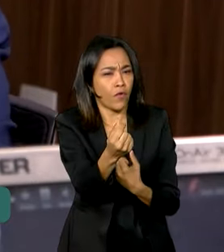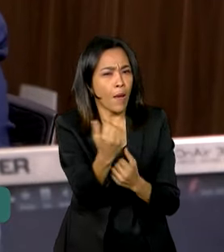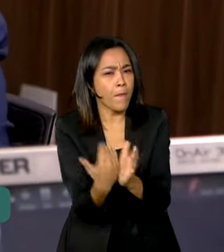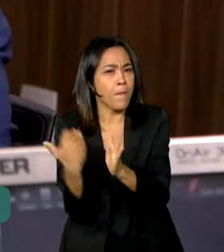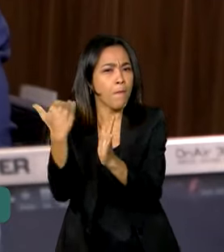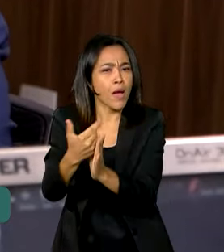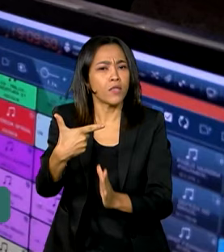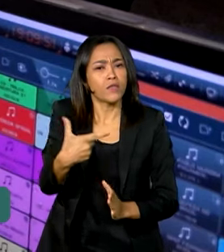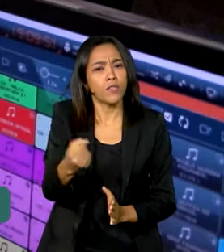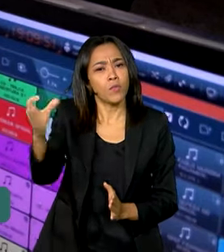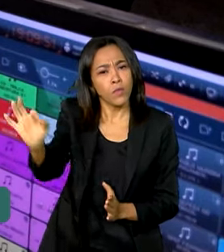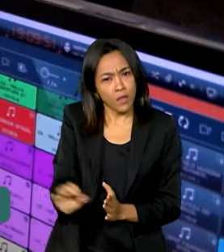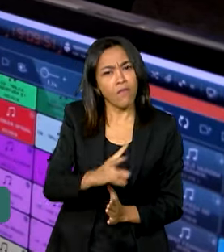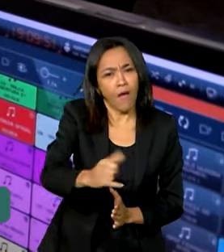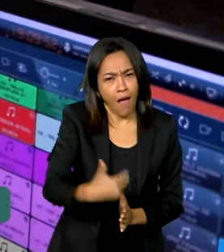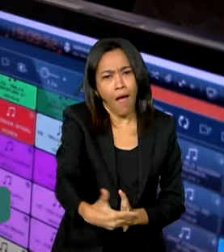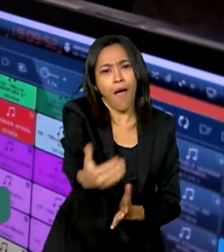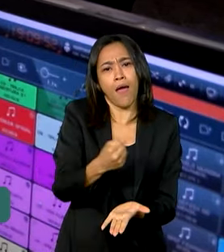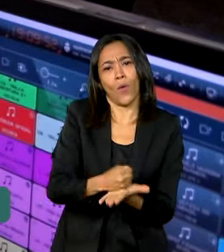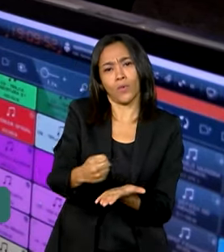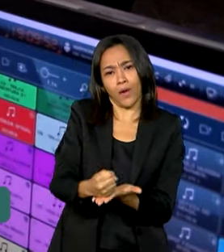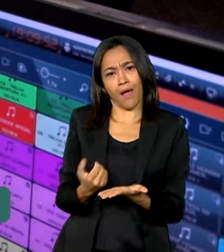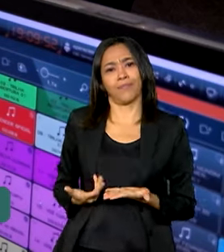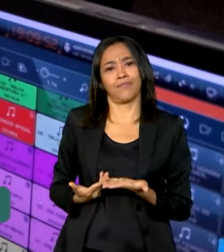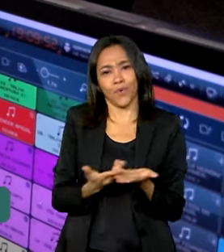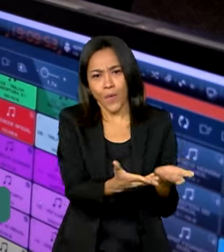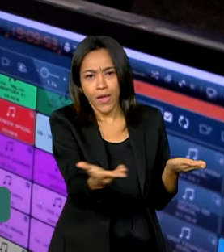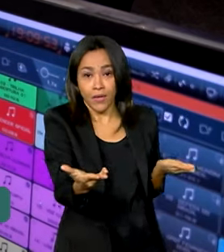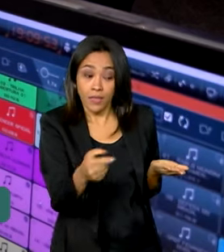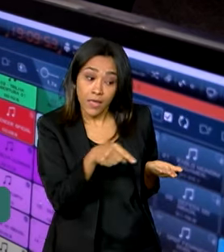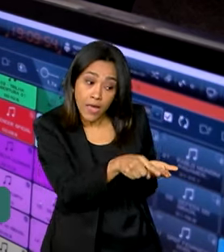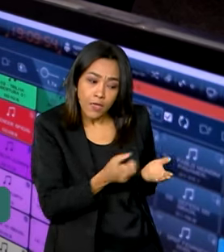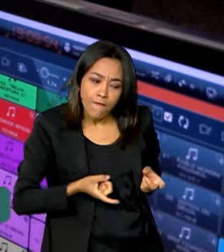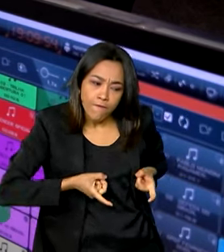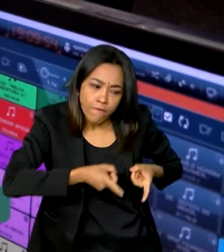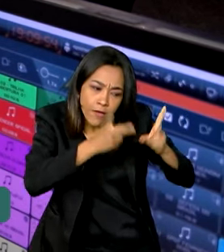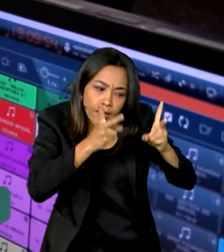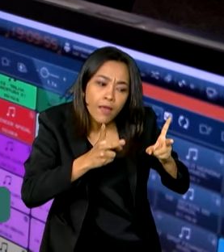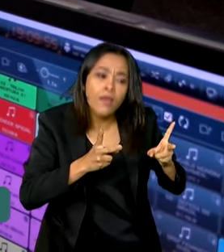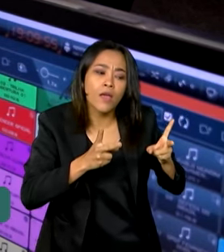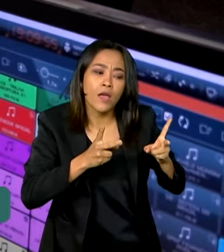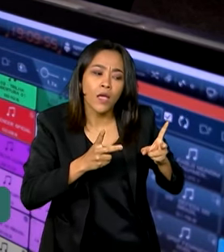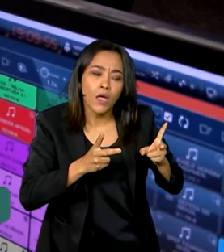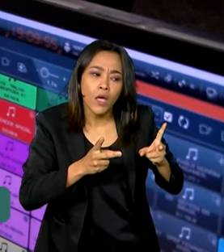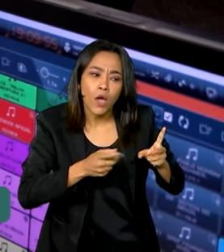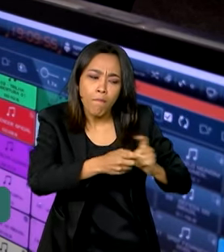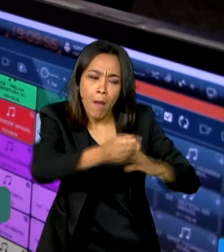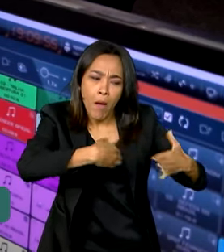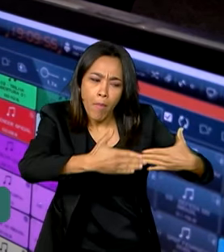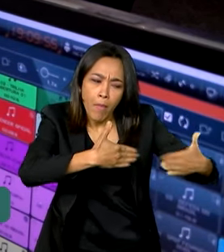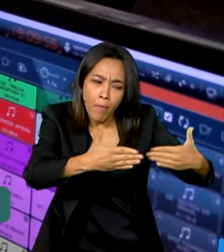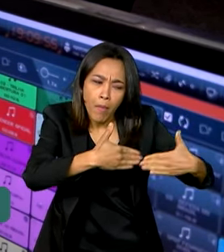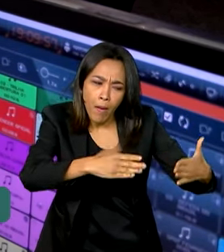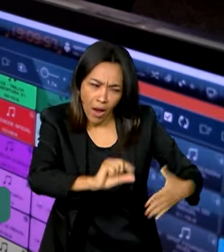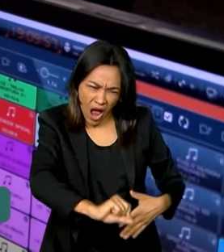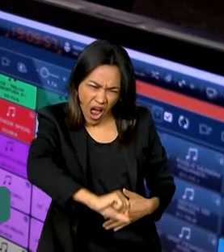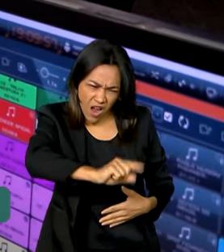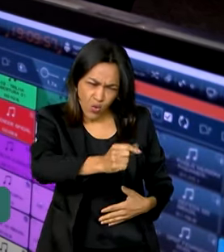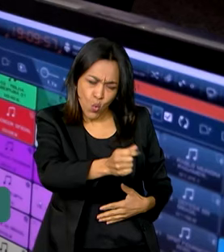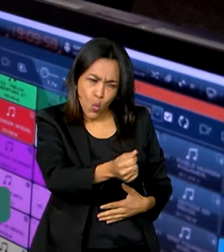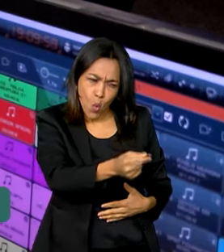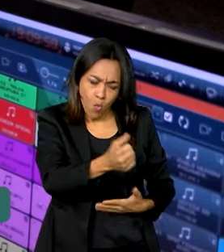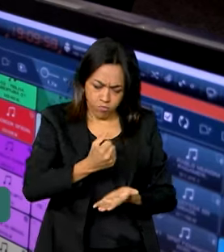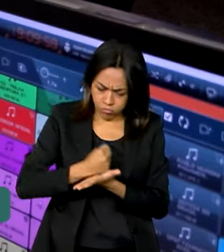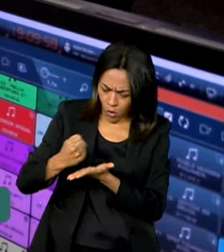mais. E vamos assinar um contrato com eles. Se lá na hora de vender, o preço do mercado estiver acima do que está